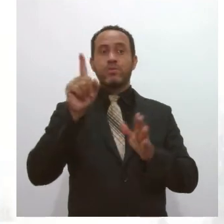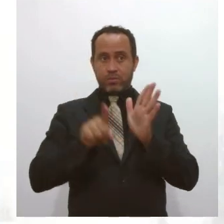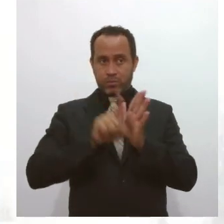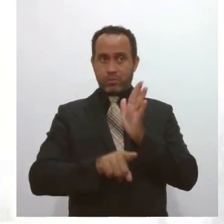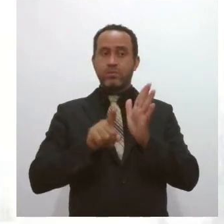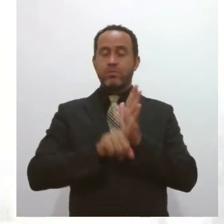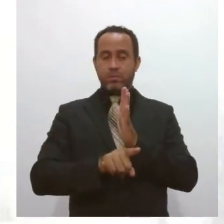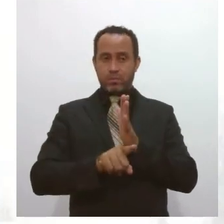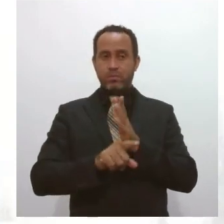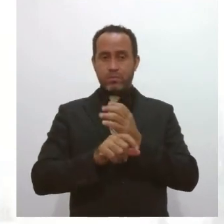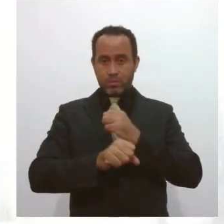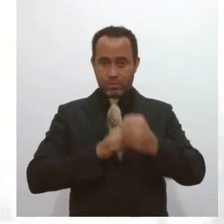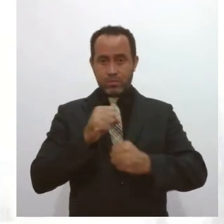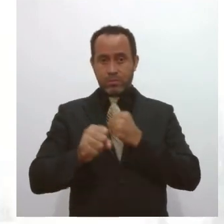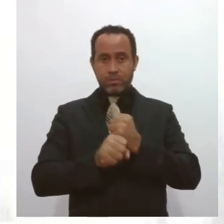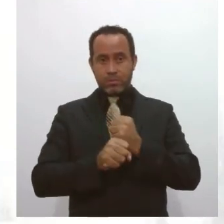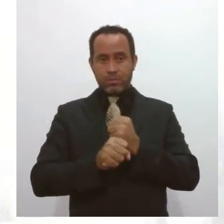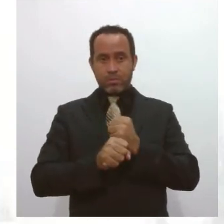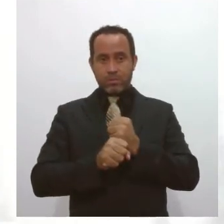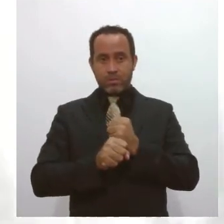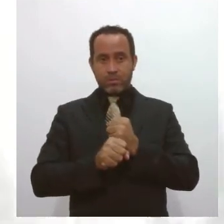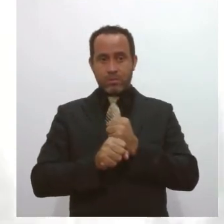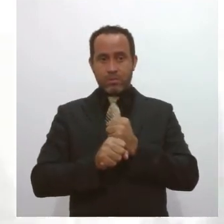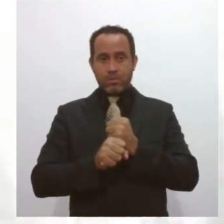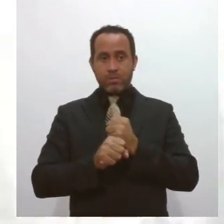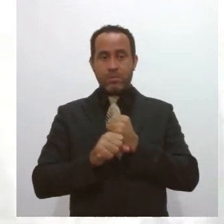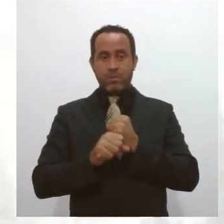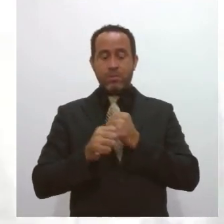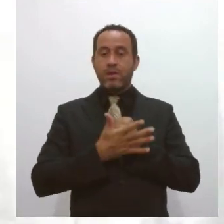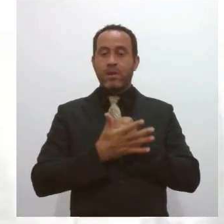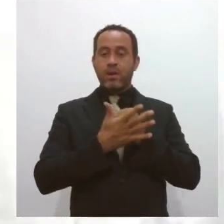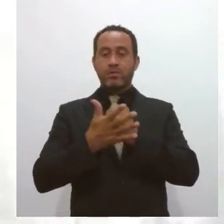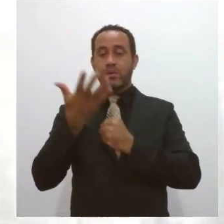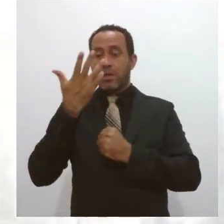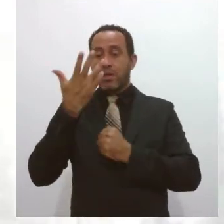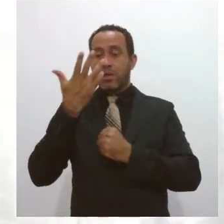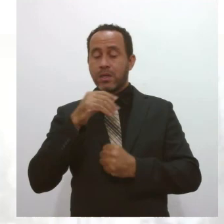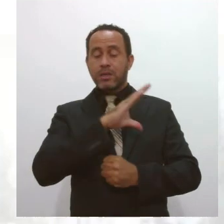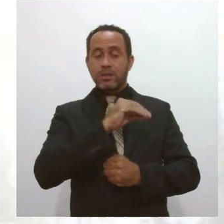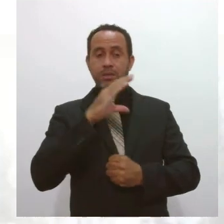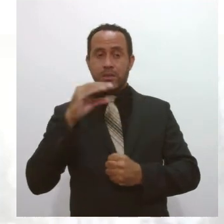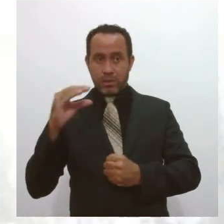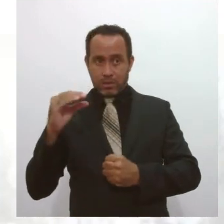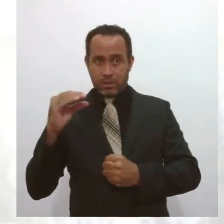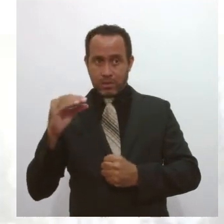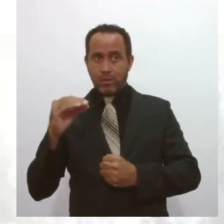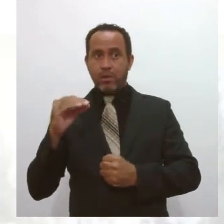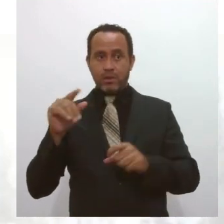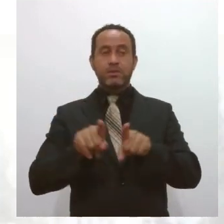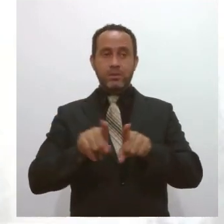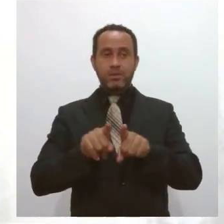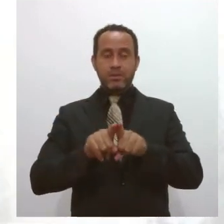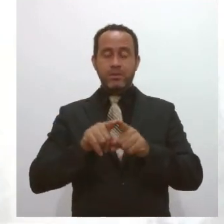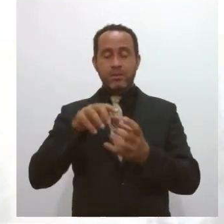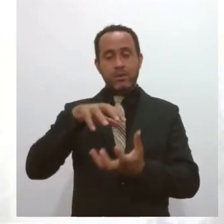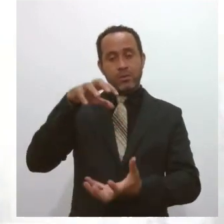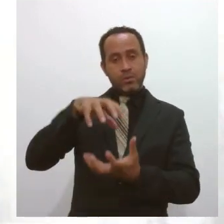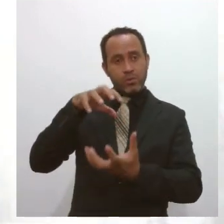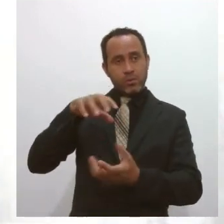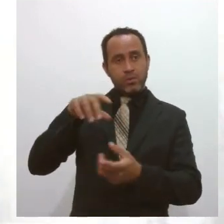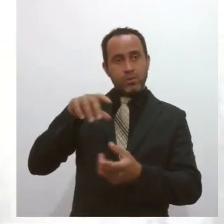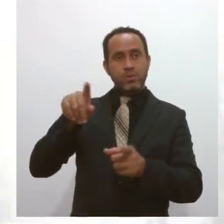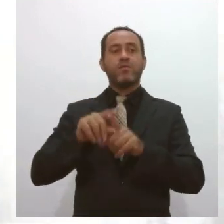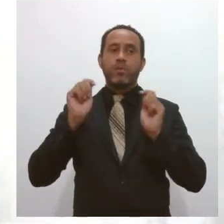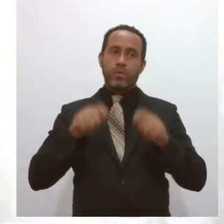anualmente para os fundos de assistência à criança e adolescente e ao fundo de assistência ao idoso. Tanto do